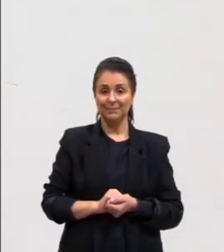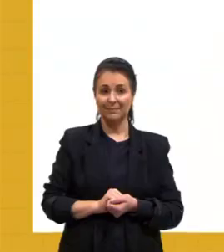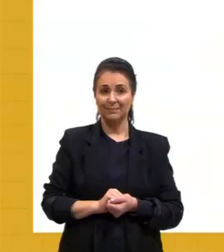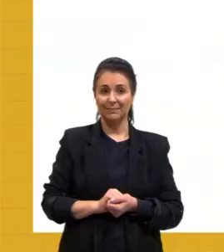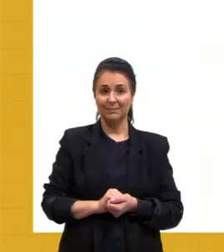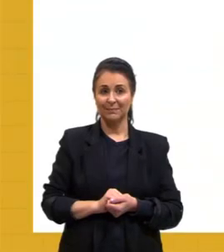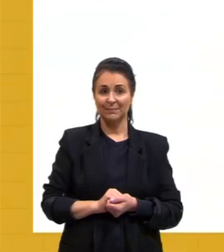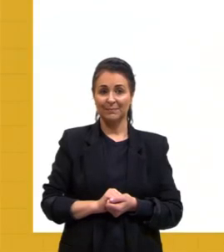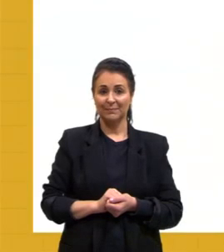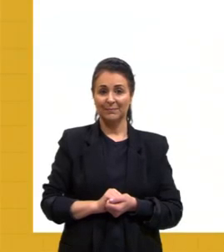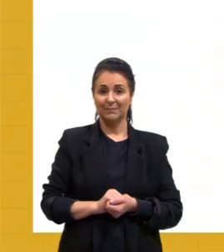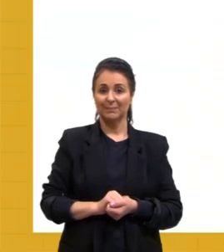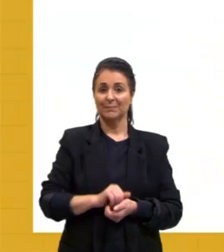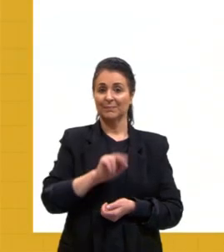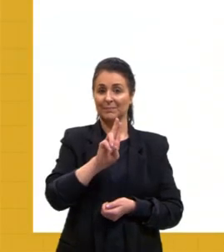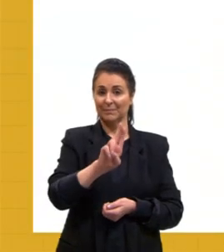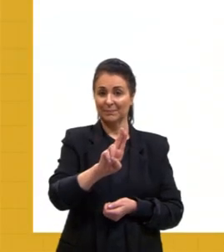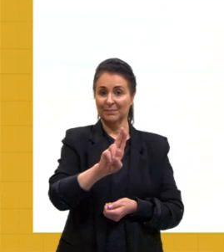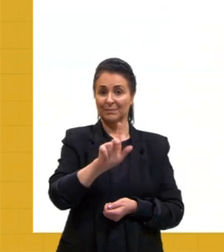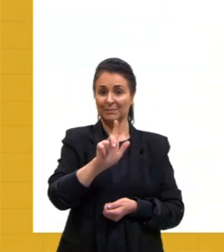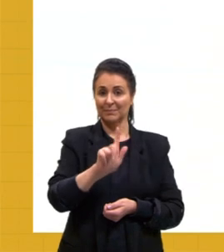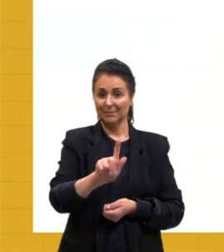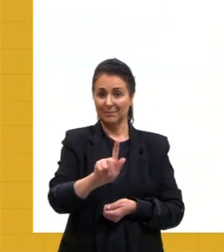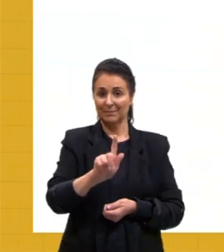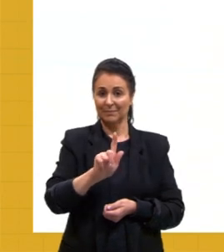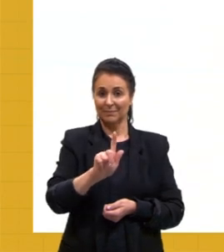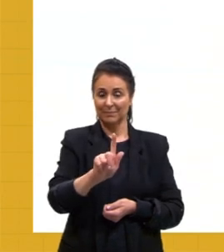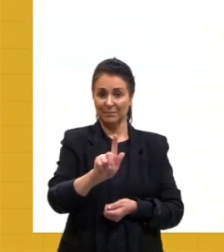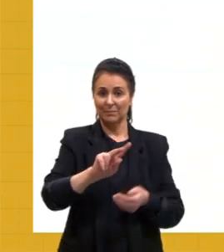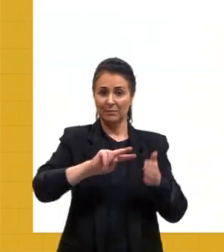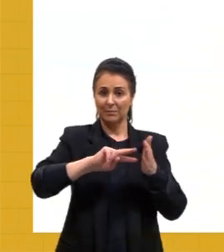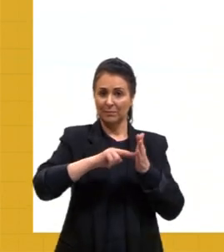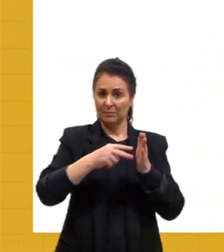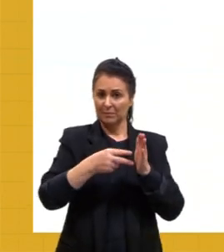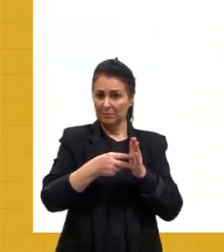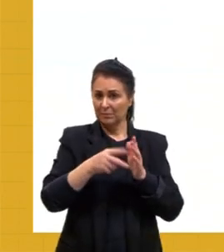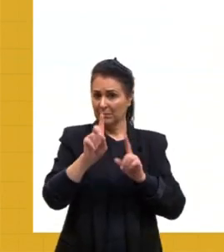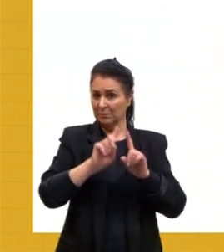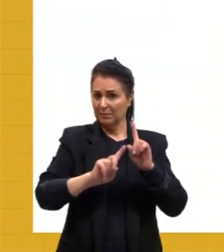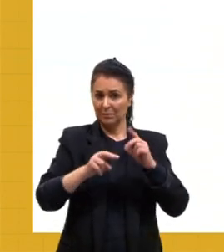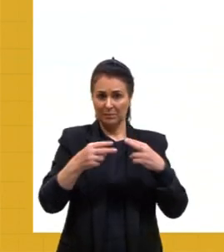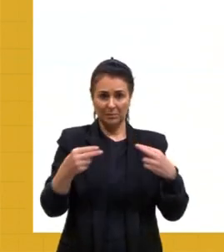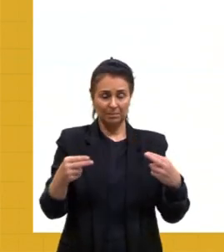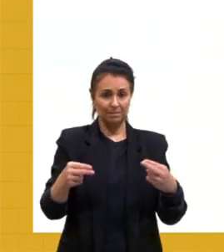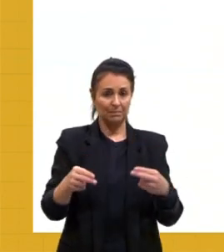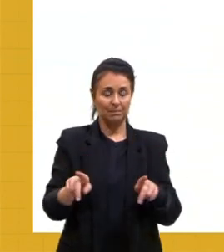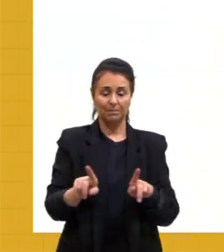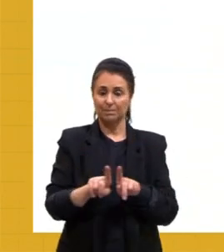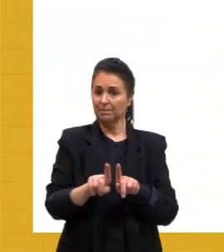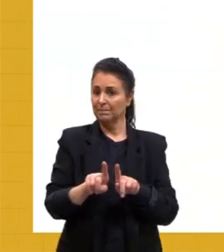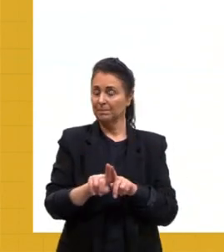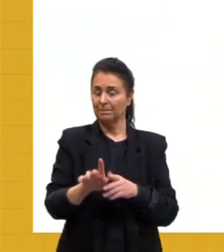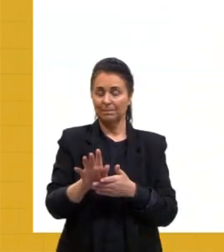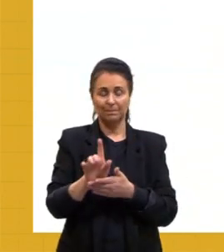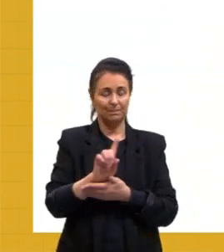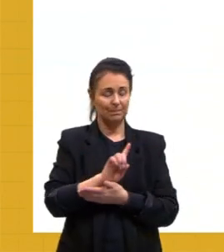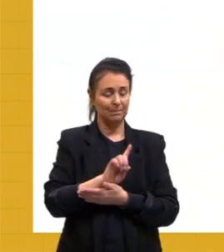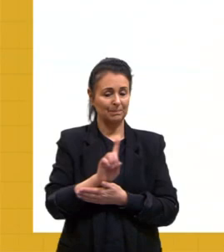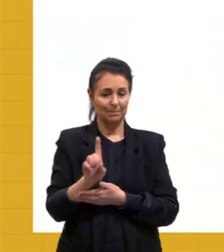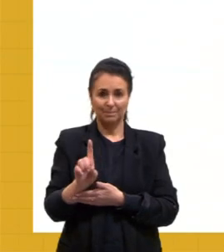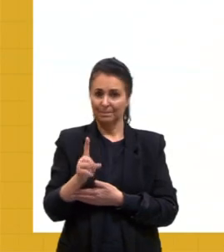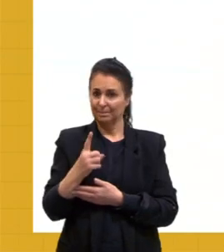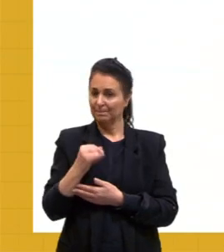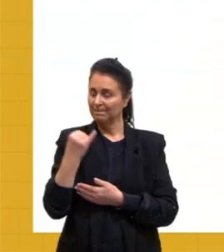É isso, né, gente? Então, quer dizer alguma coisa UGG? Não, né, não é importante para a gente. Então,